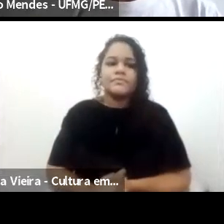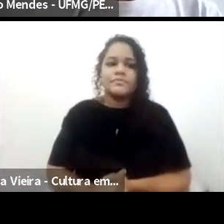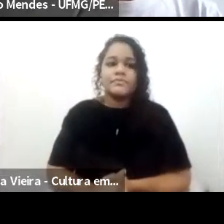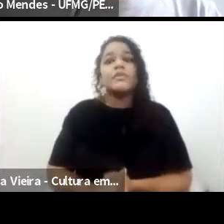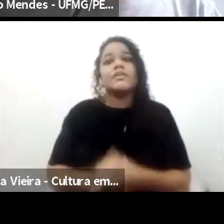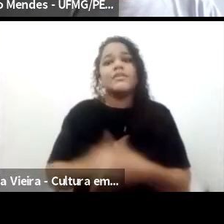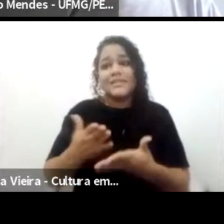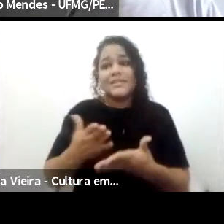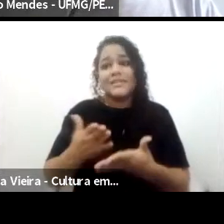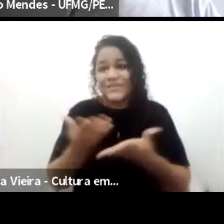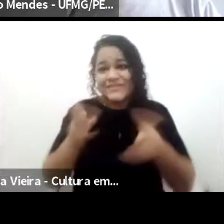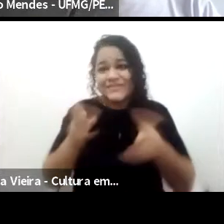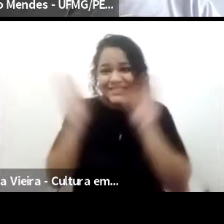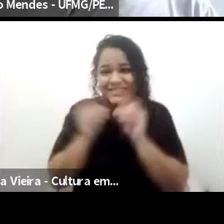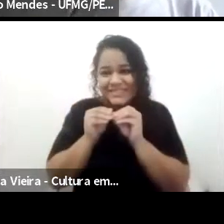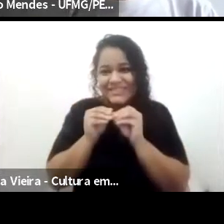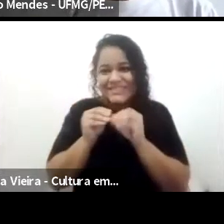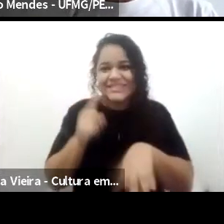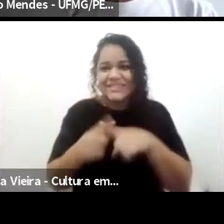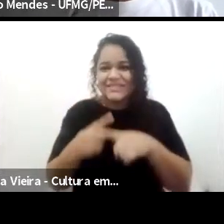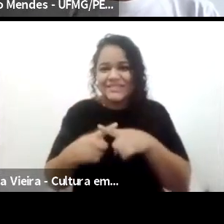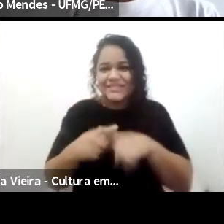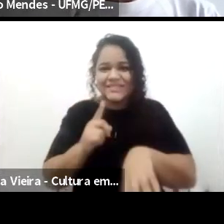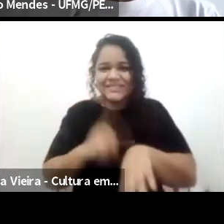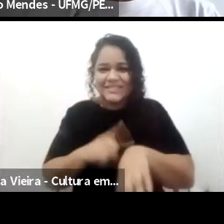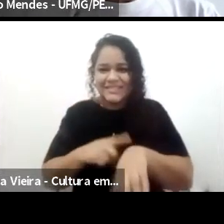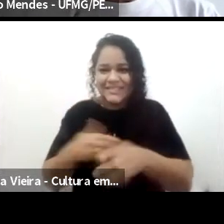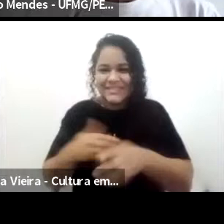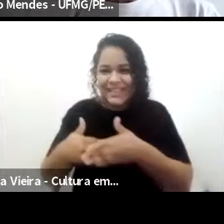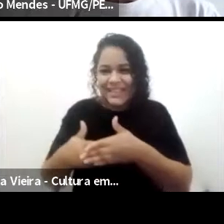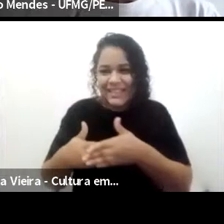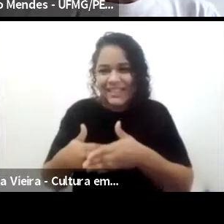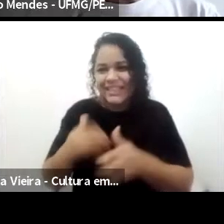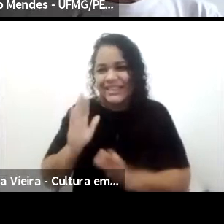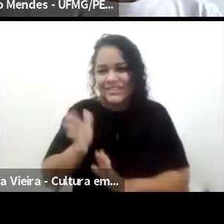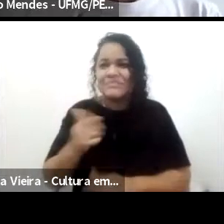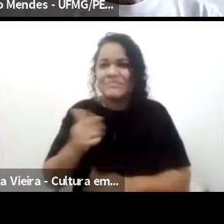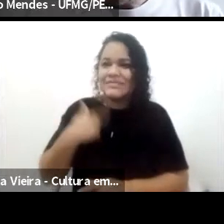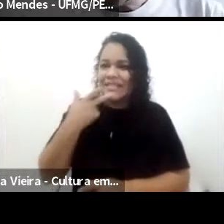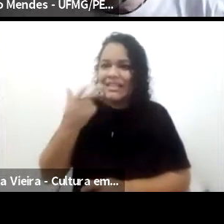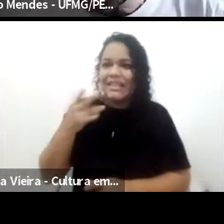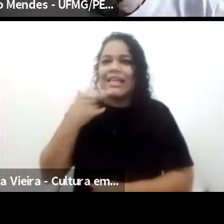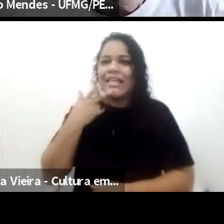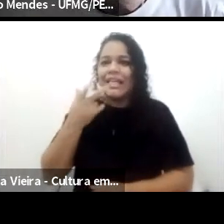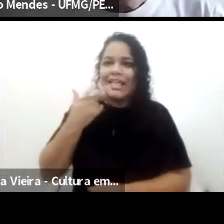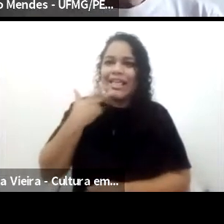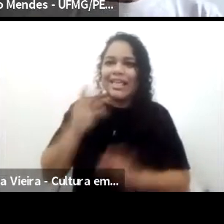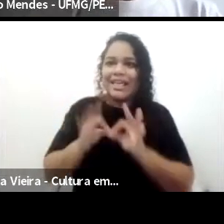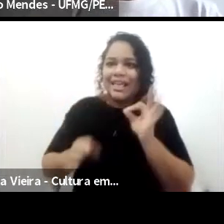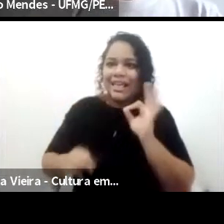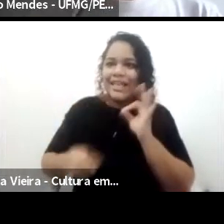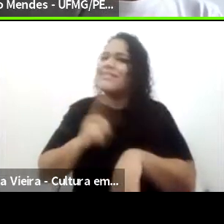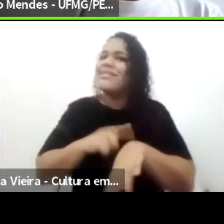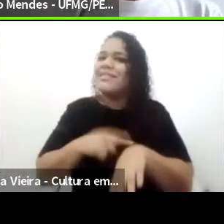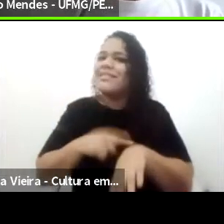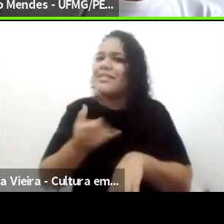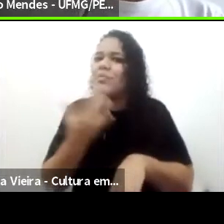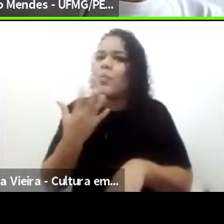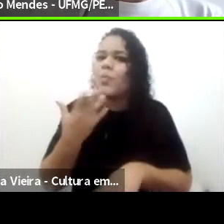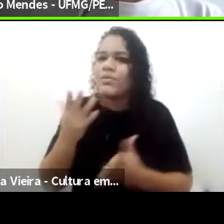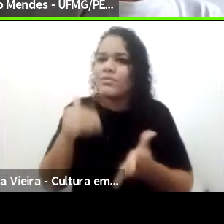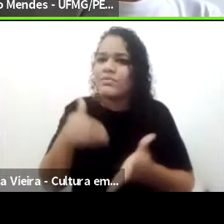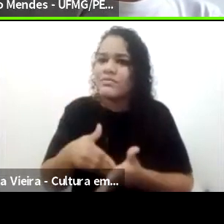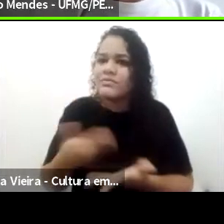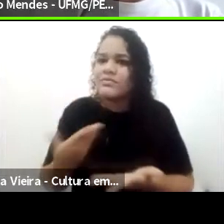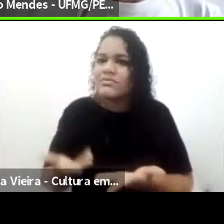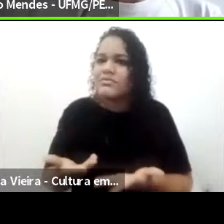que acho que o tempo também está esgotando. Falei quanto tempo até agora? Perdi a... Você falou mais